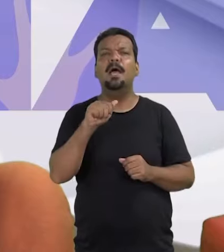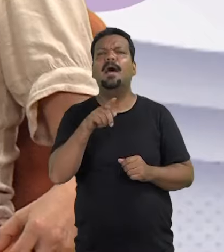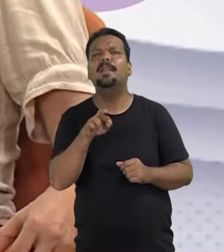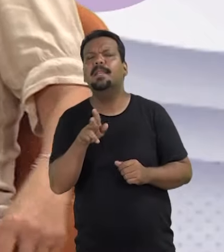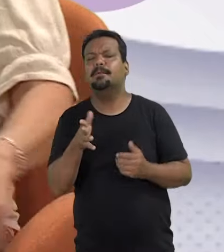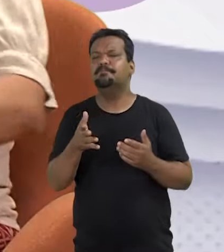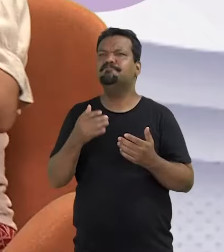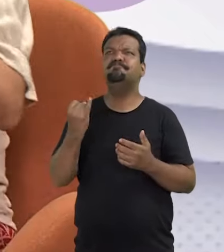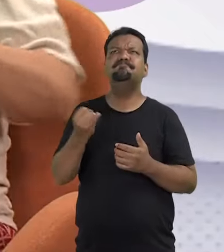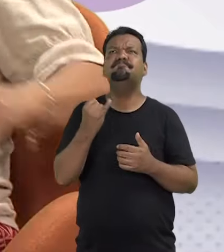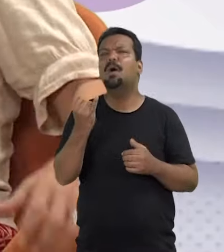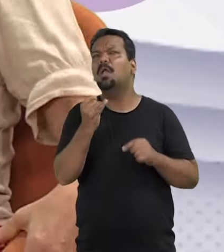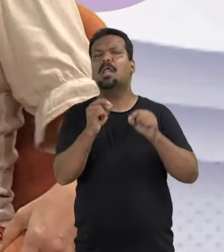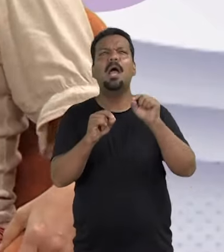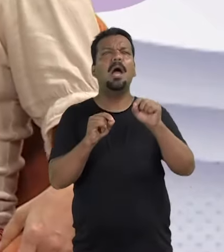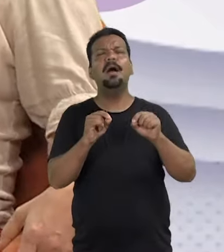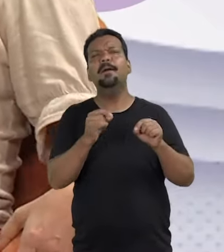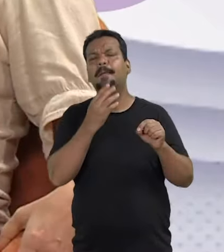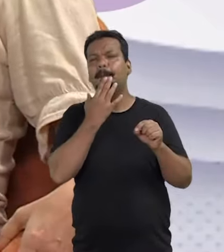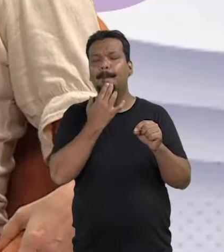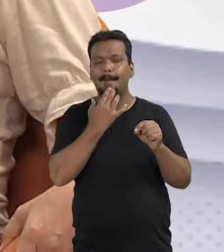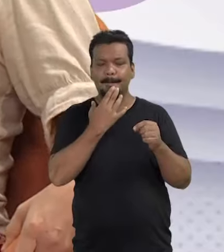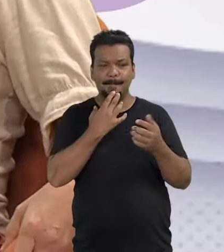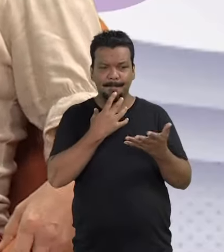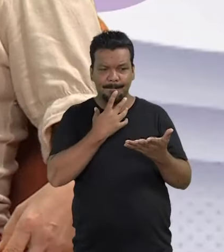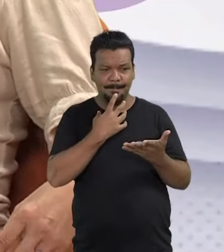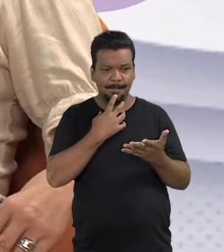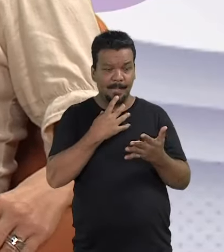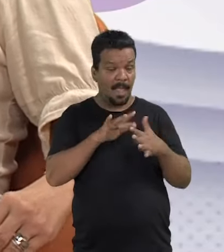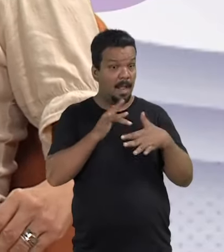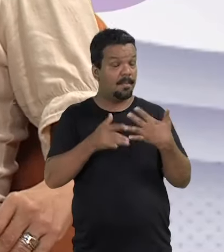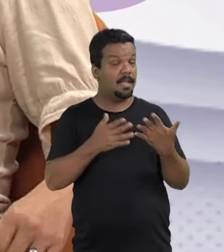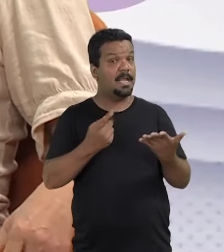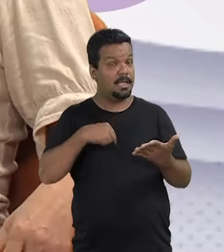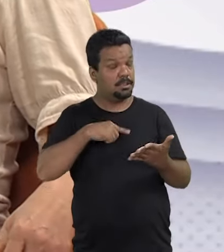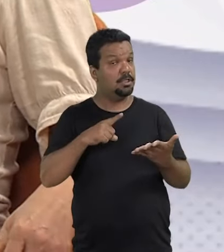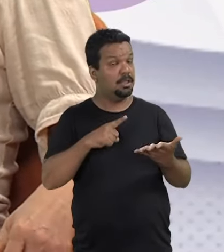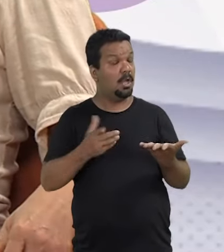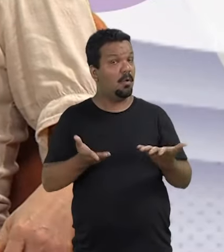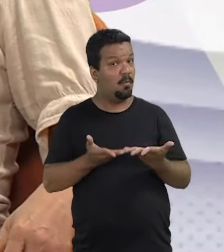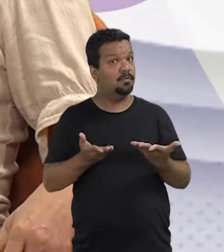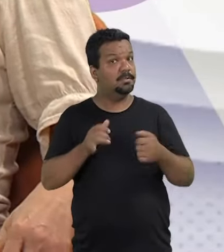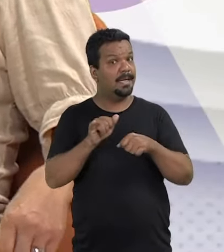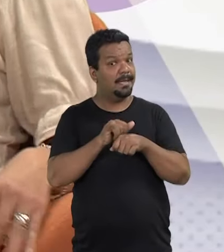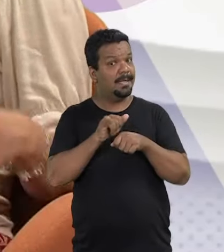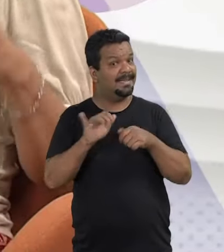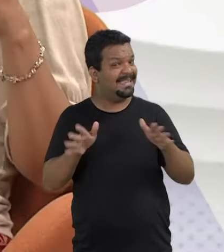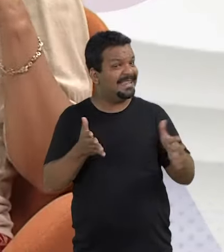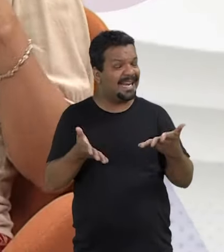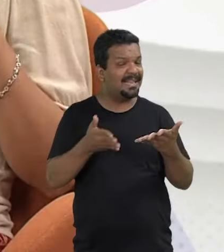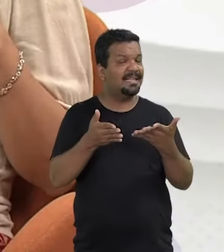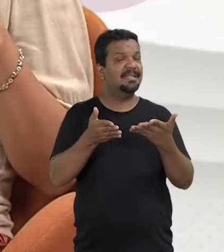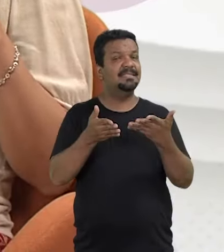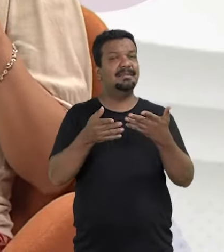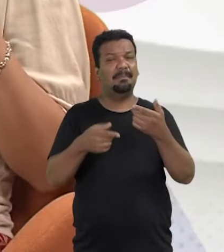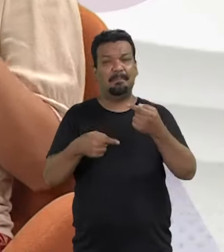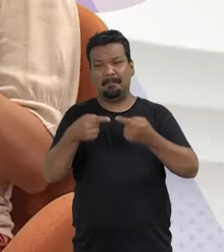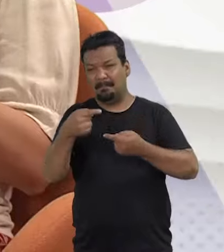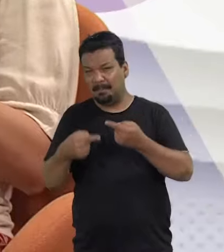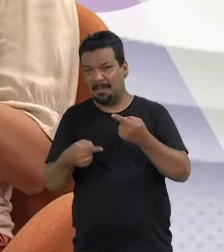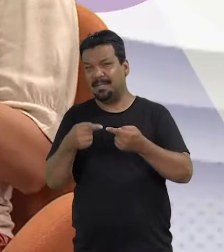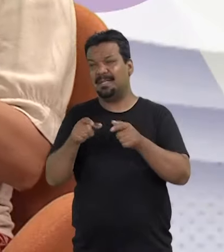Andréia, tem um aspecto importante que é a mídia que a gente tem hoje, ela trata da política